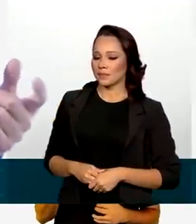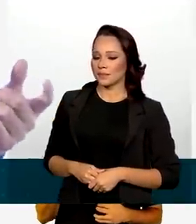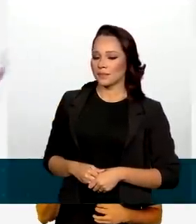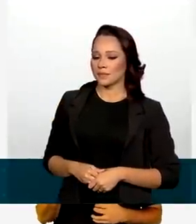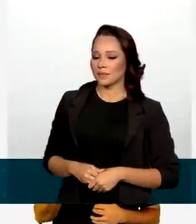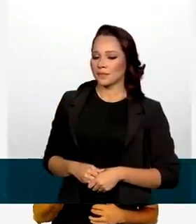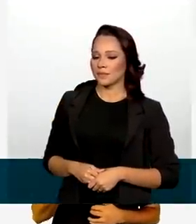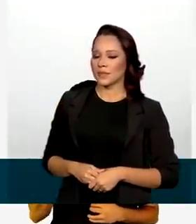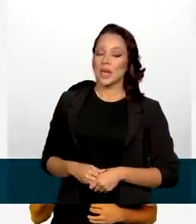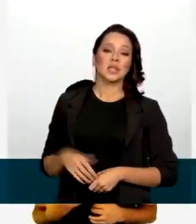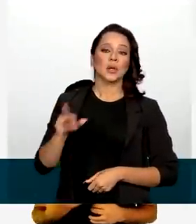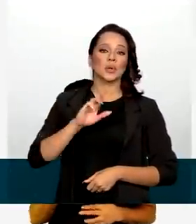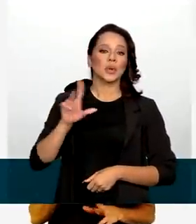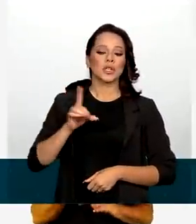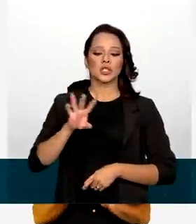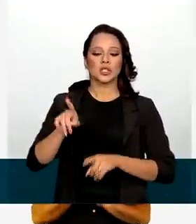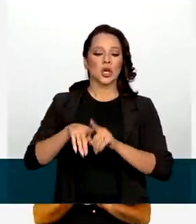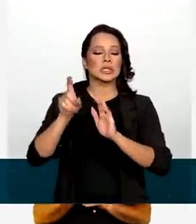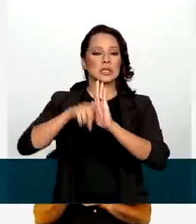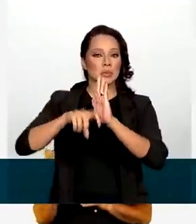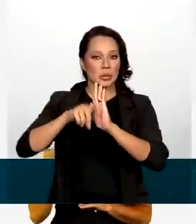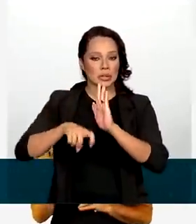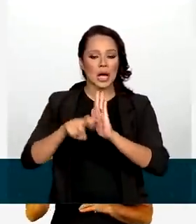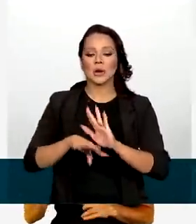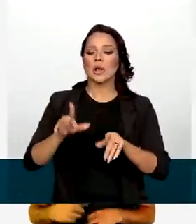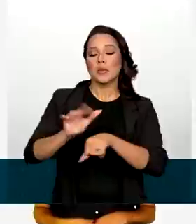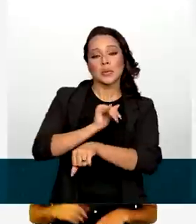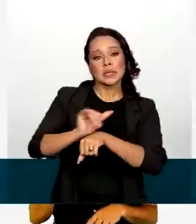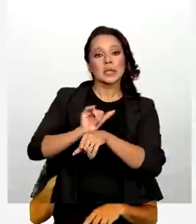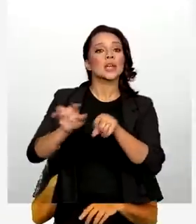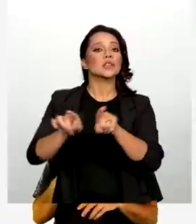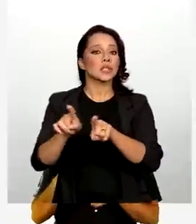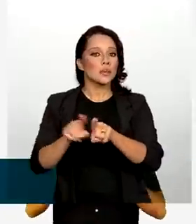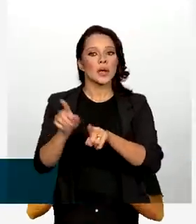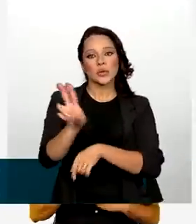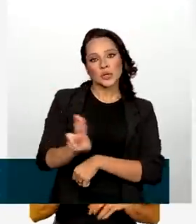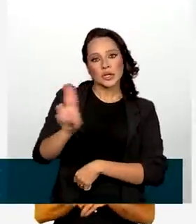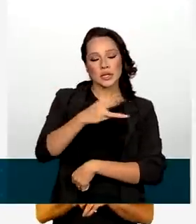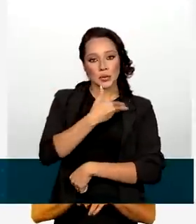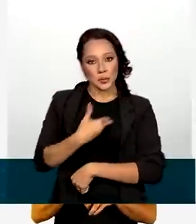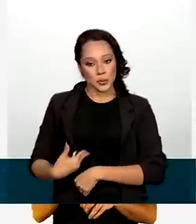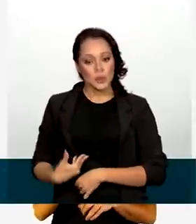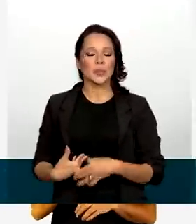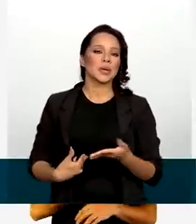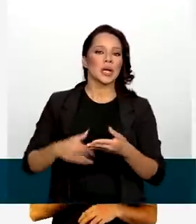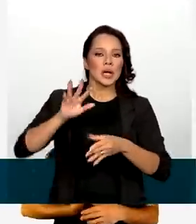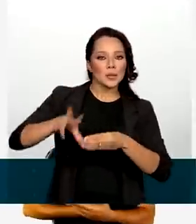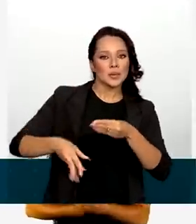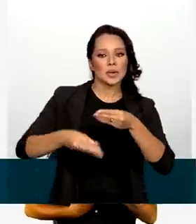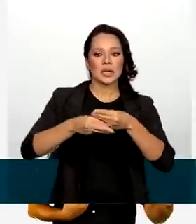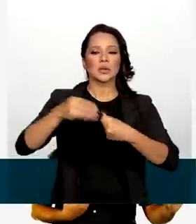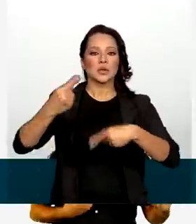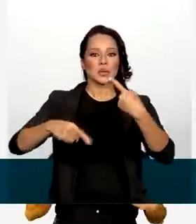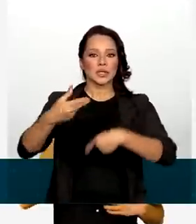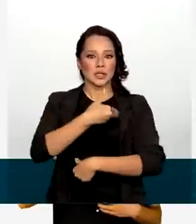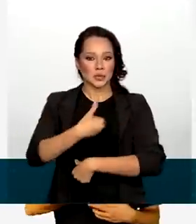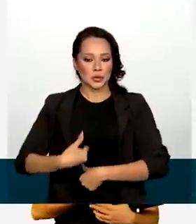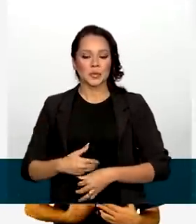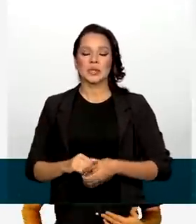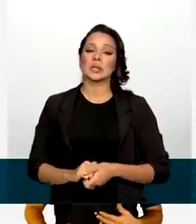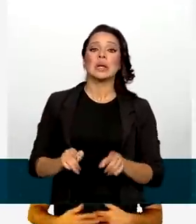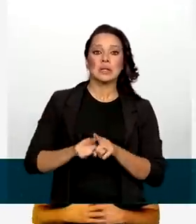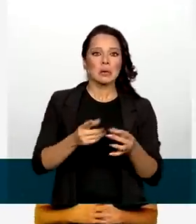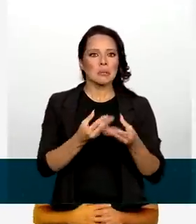aqui, de cunho tributário, mas para ser uma ferramenta de utilização pública, implementação de políticas públicas